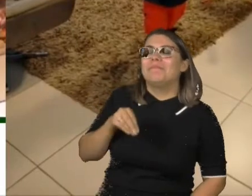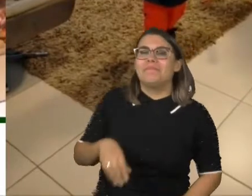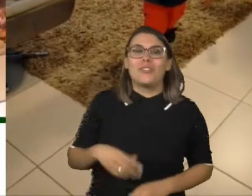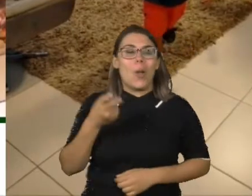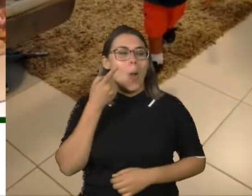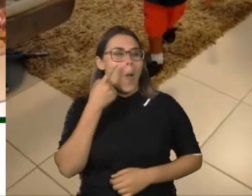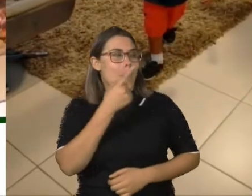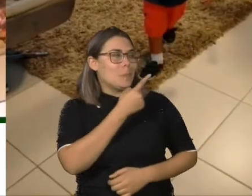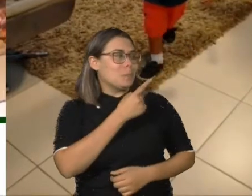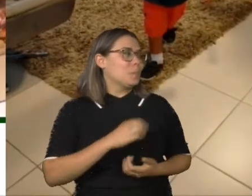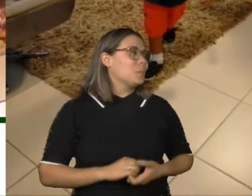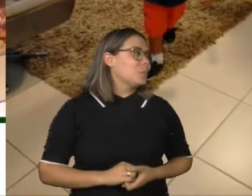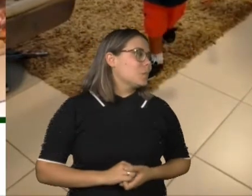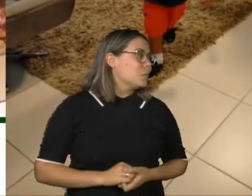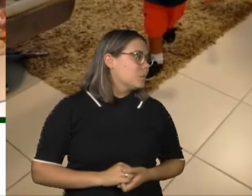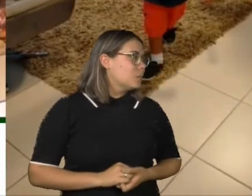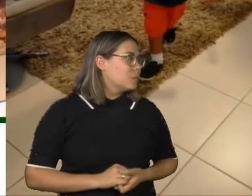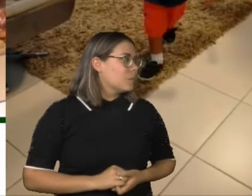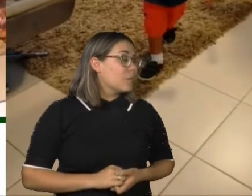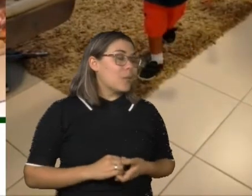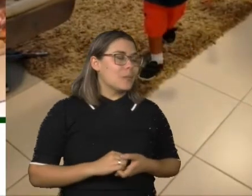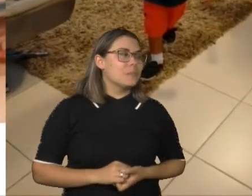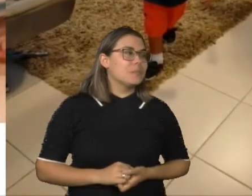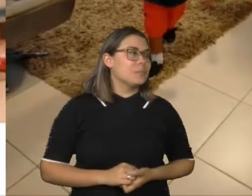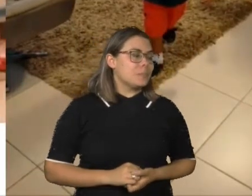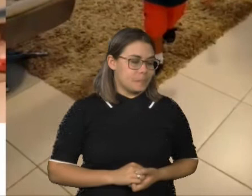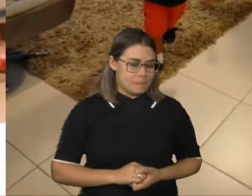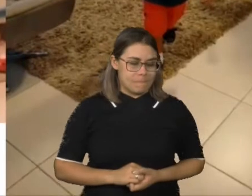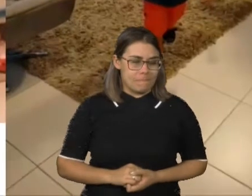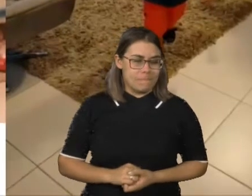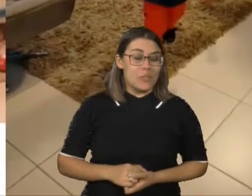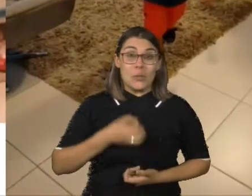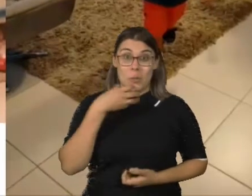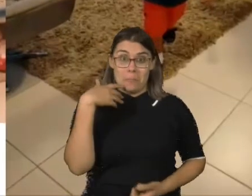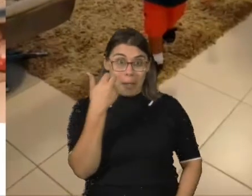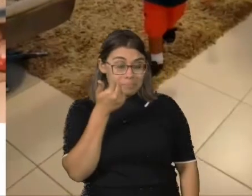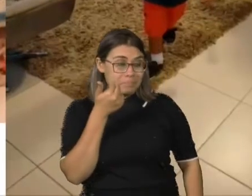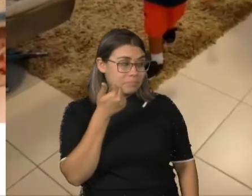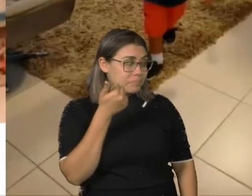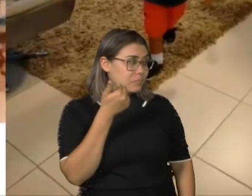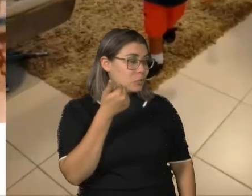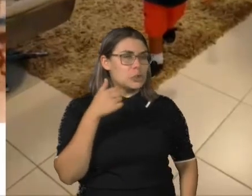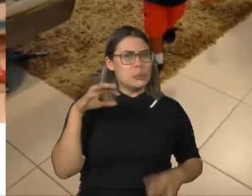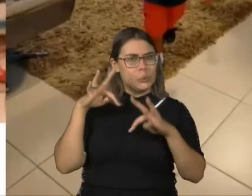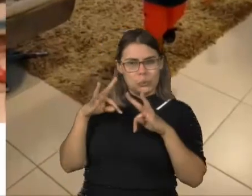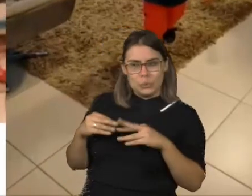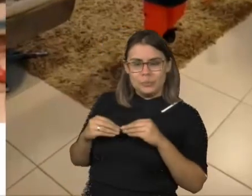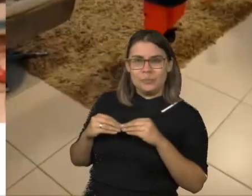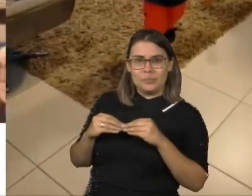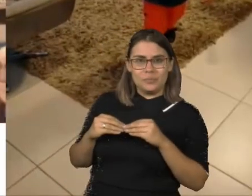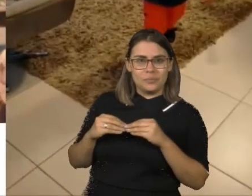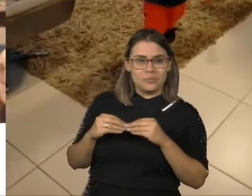diferença nesses últimos livros. Estão bem. Olha. Tudo bem? Tudo. Tudo.